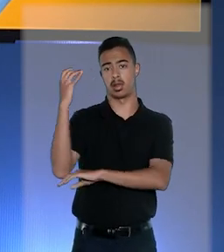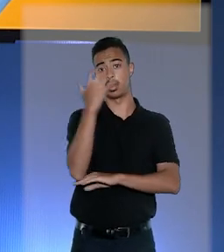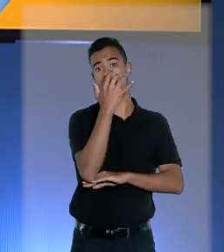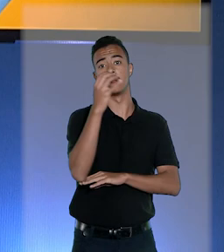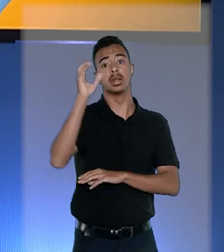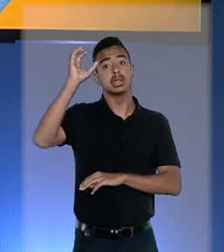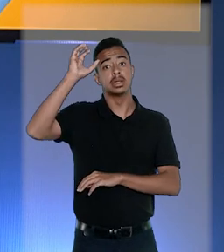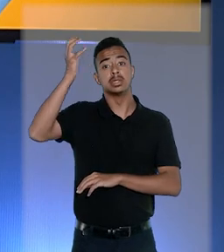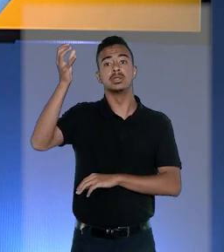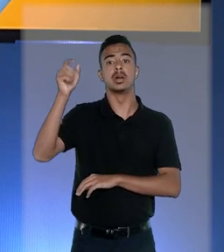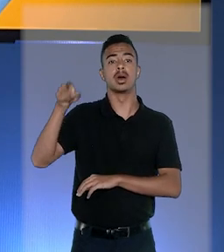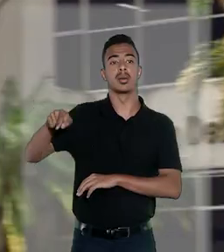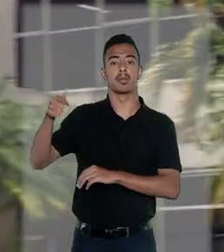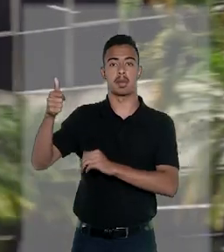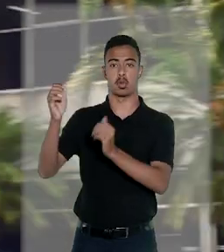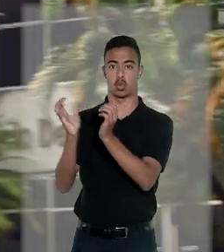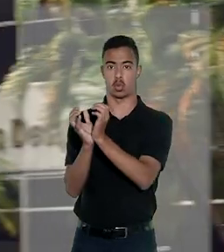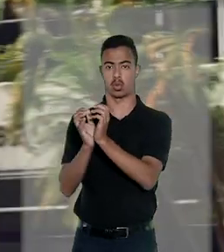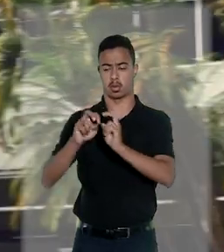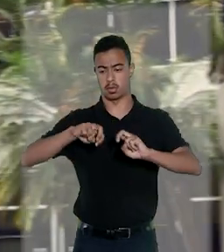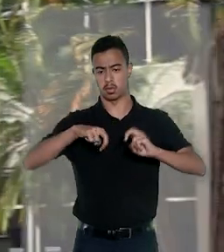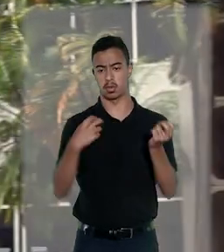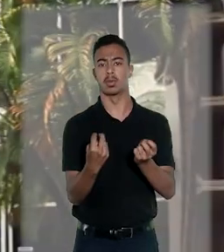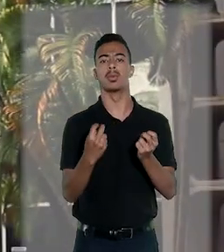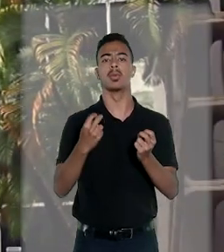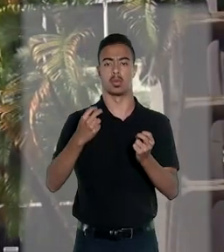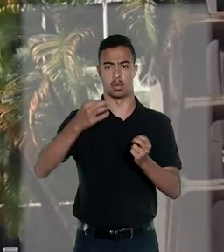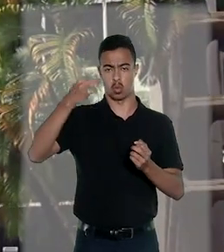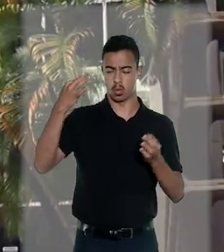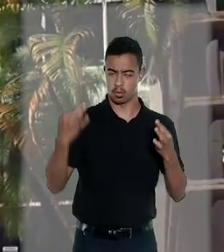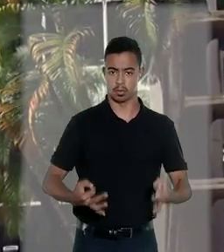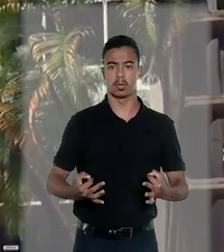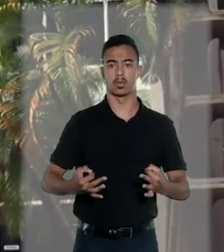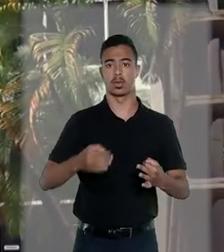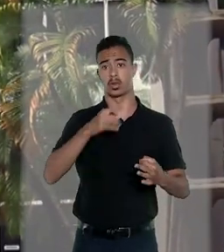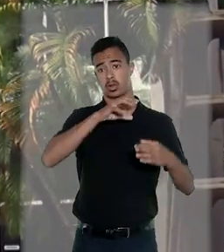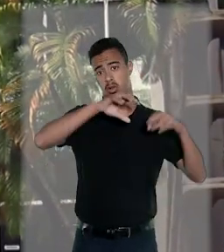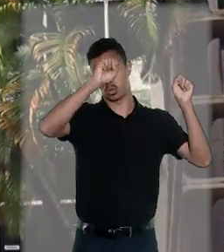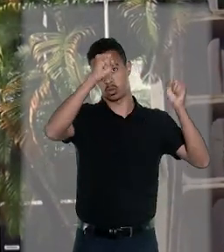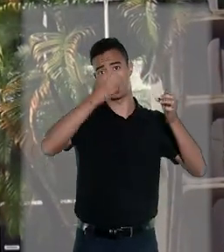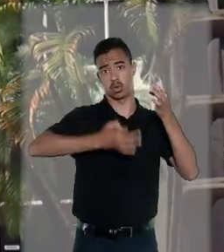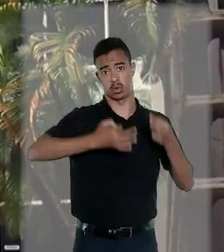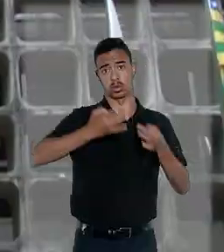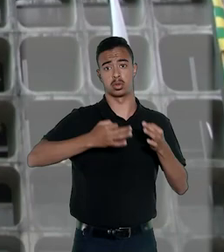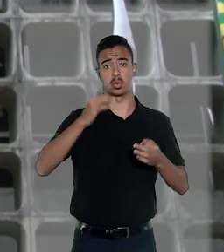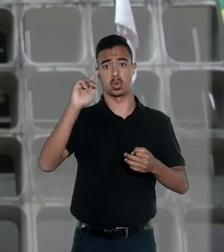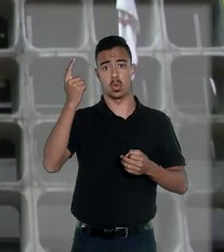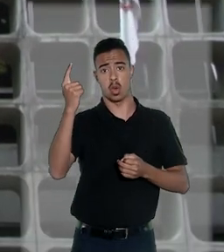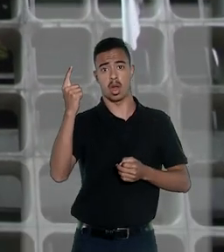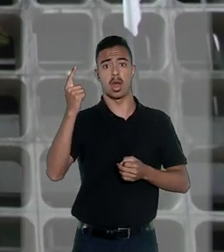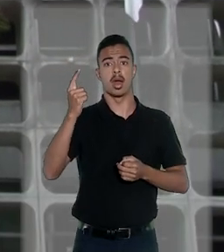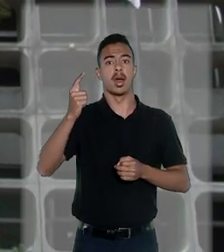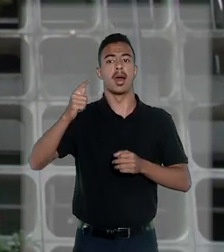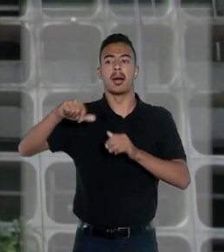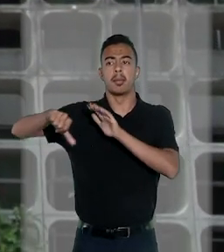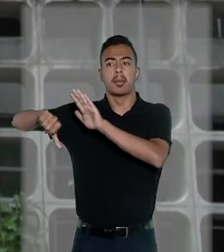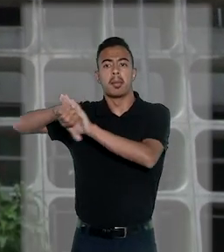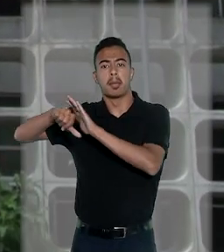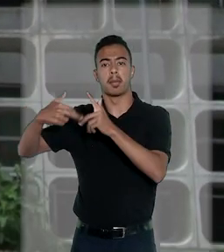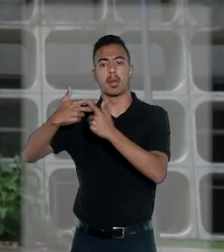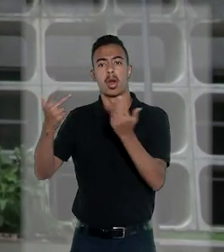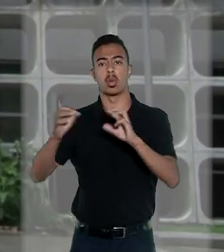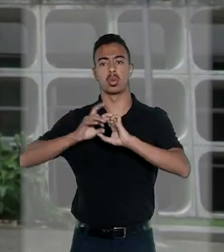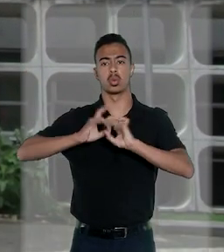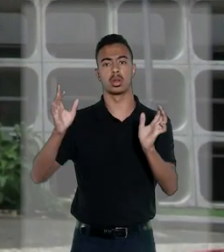decisão é da primeira turma. O colegiado confirmou, acórdão do Tribunal de Justiça de Goiás, que não considerou ilegal